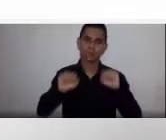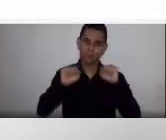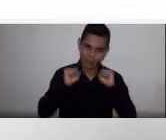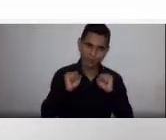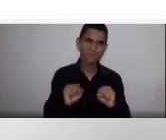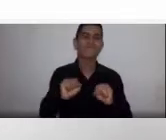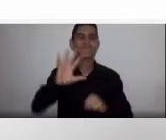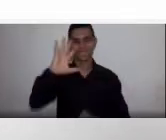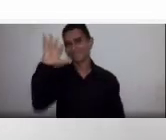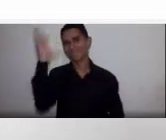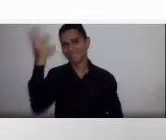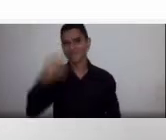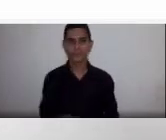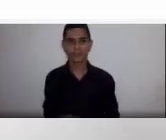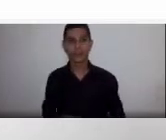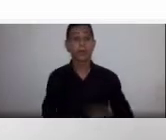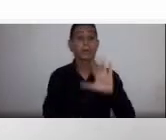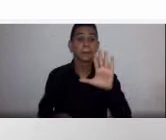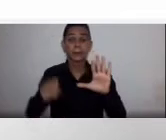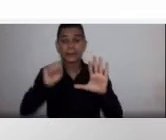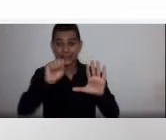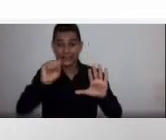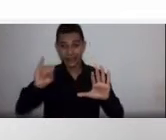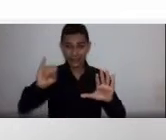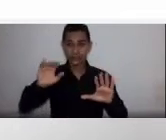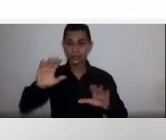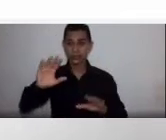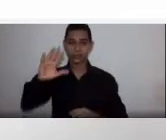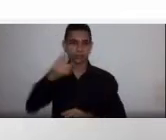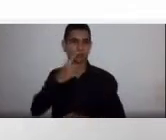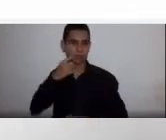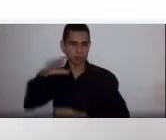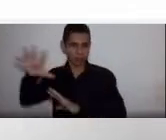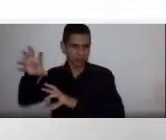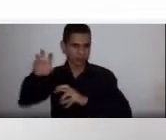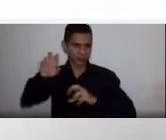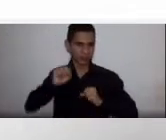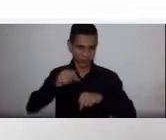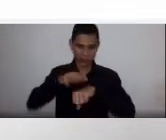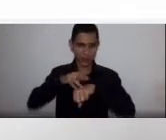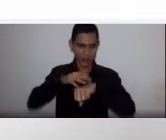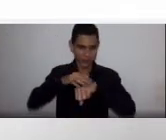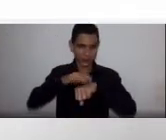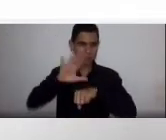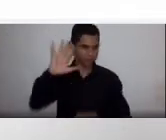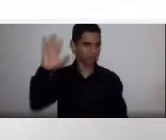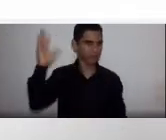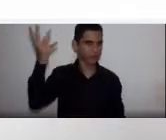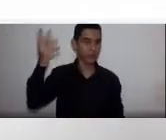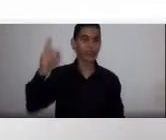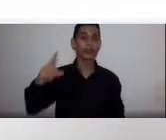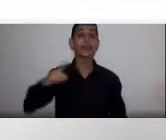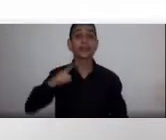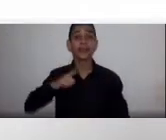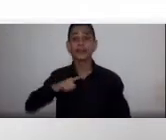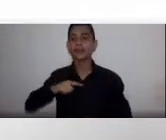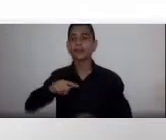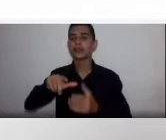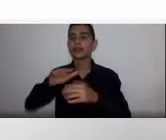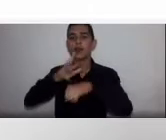apesar da incidência ser baixa, o que a gente tem é que várias e várias doenças